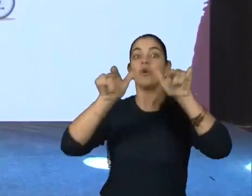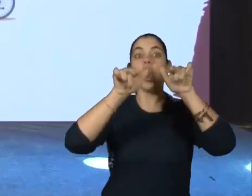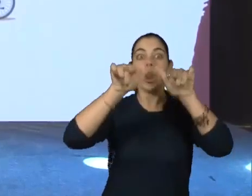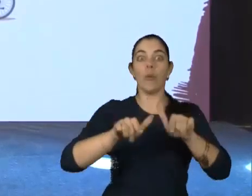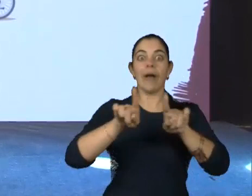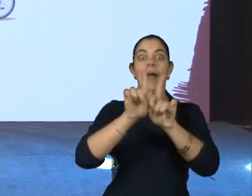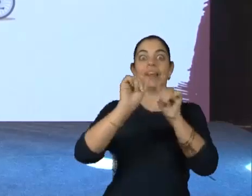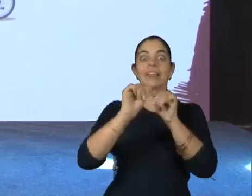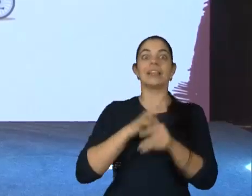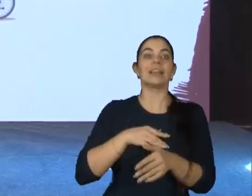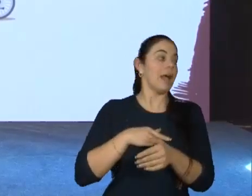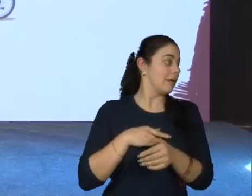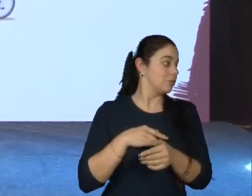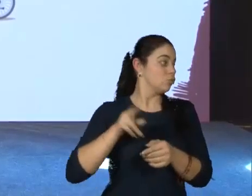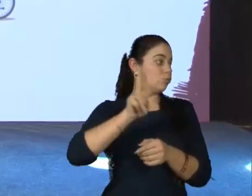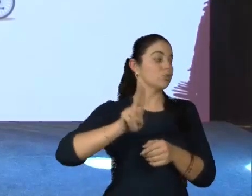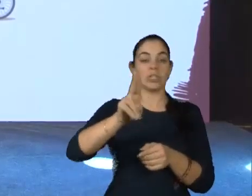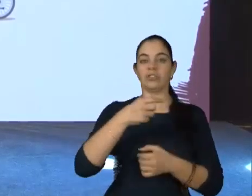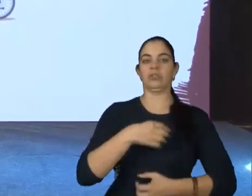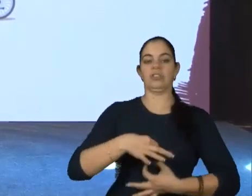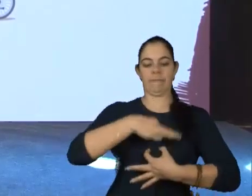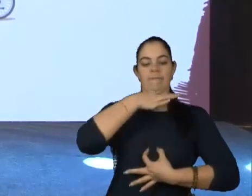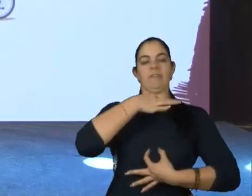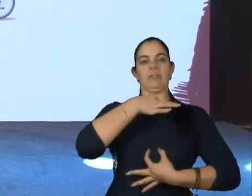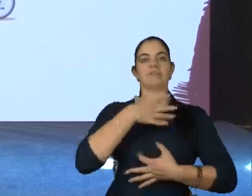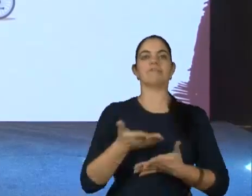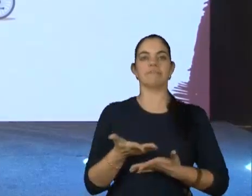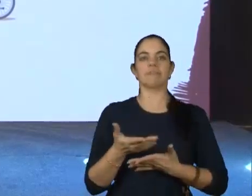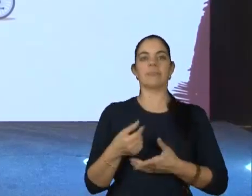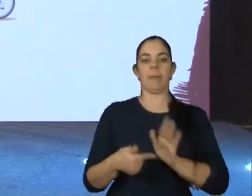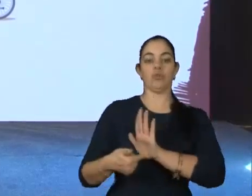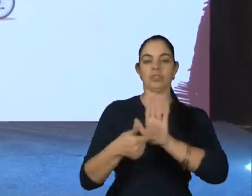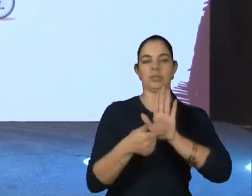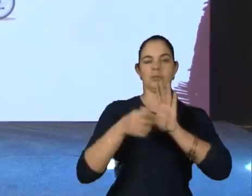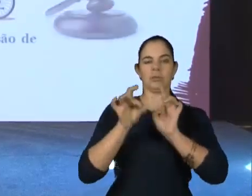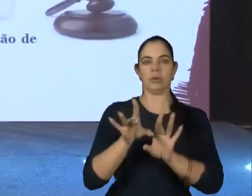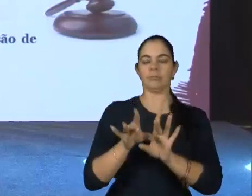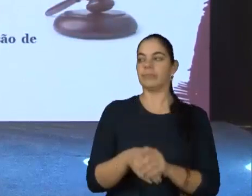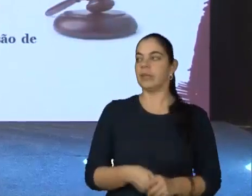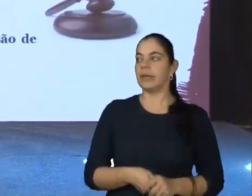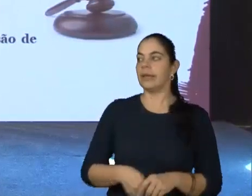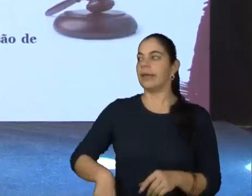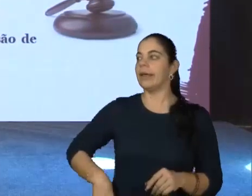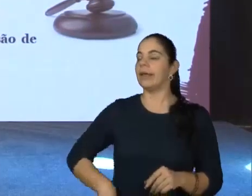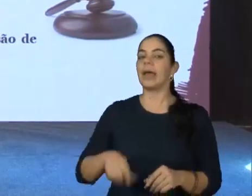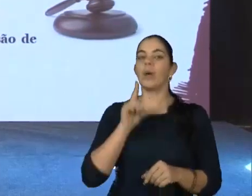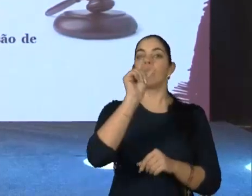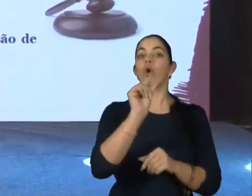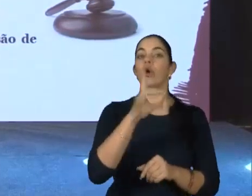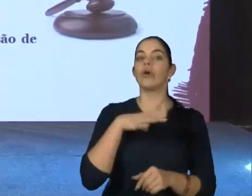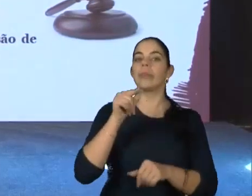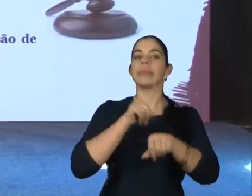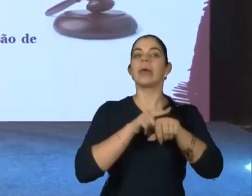estou vendo que ele está engravatado aqui, então, era só para dar uma ilustrada. Tenho pouquíssimo tempo,